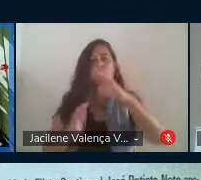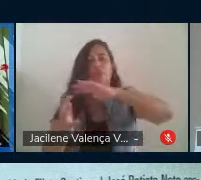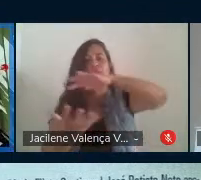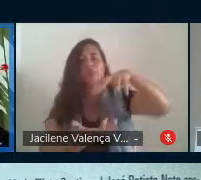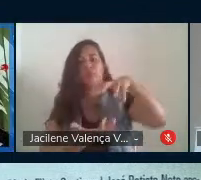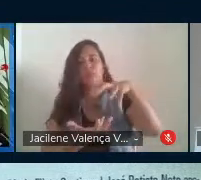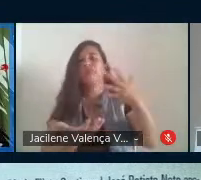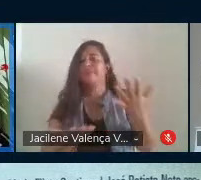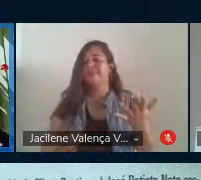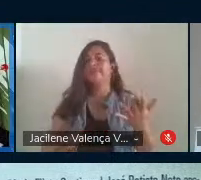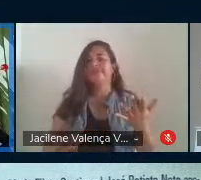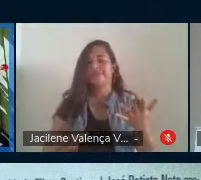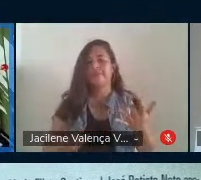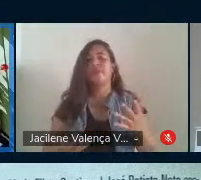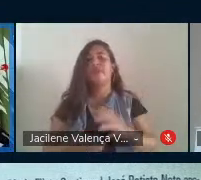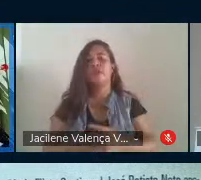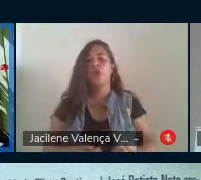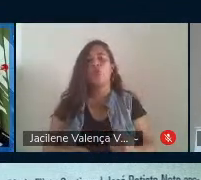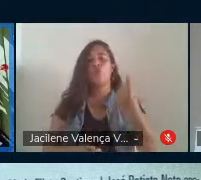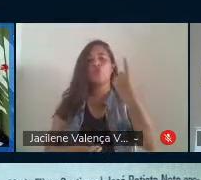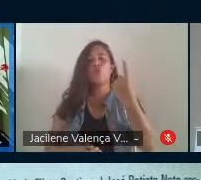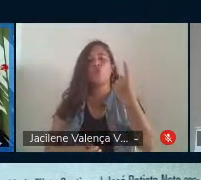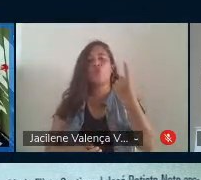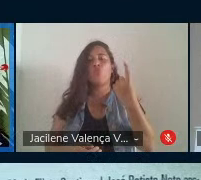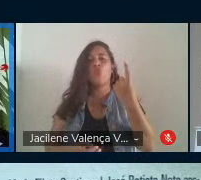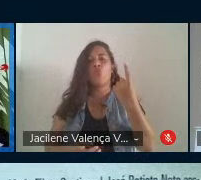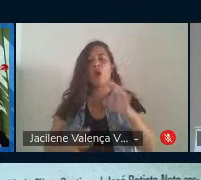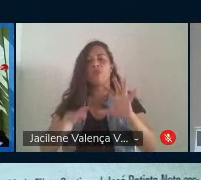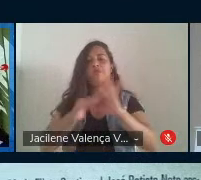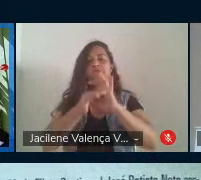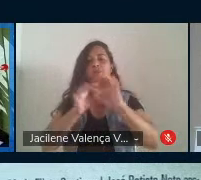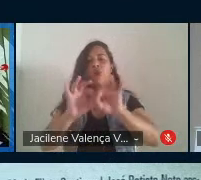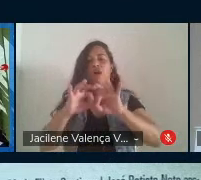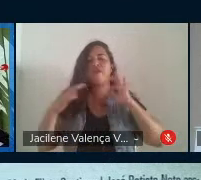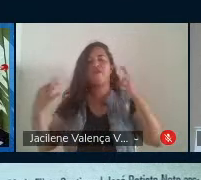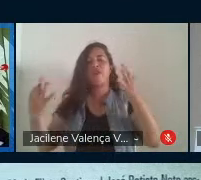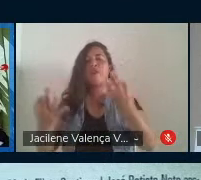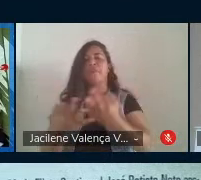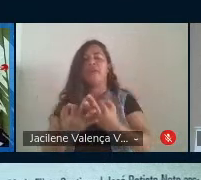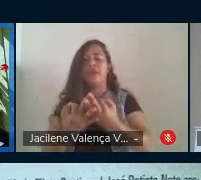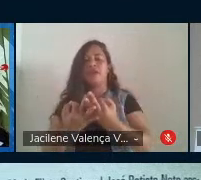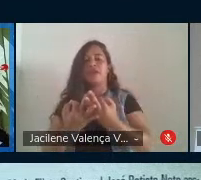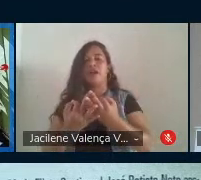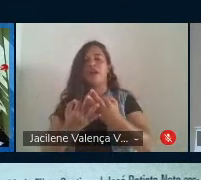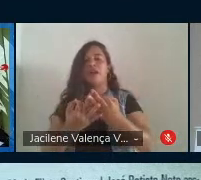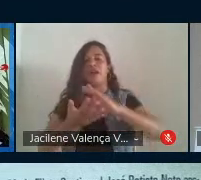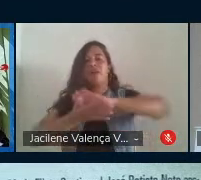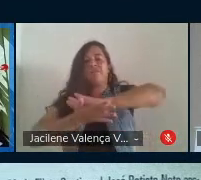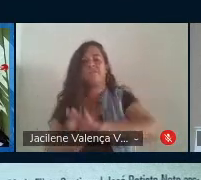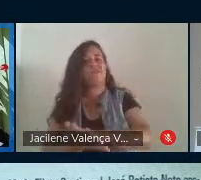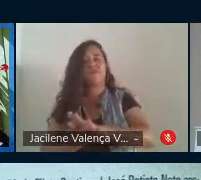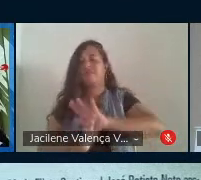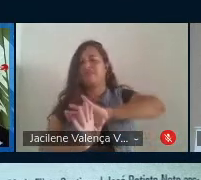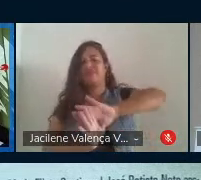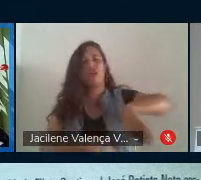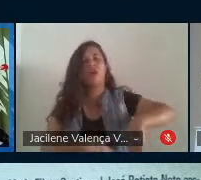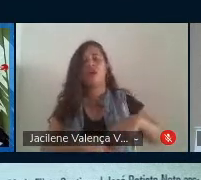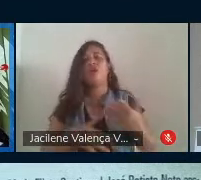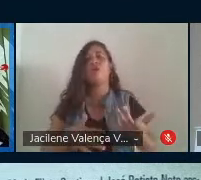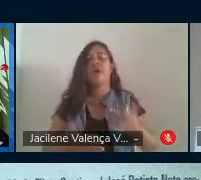uma só família, sem opressão, sem oprimidos, uma família de autênticos irmãos e irmãs,